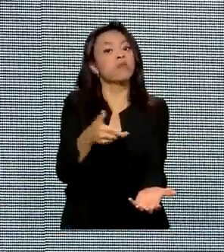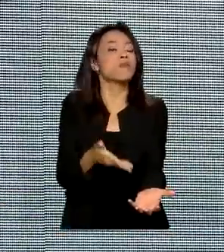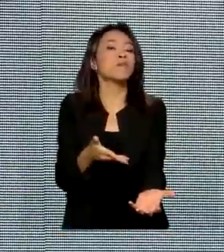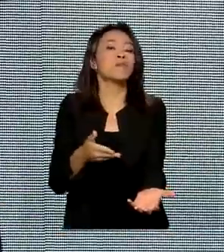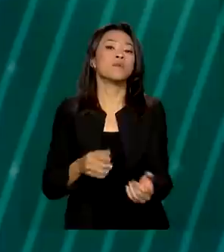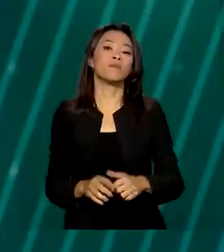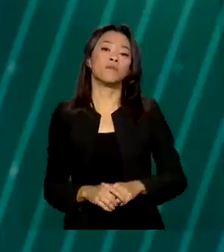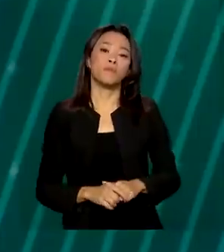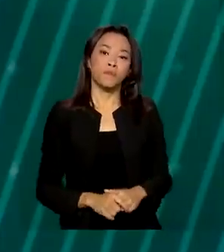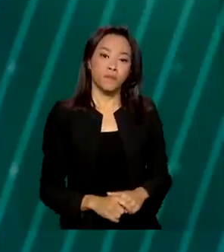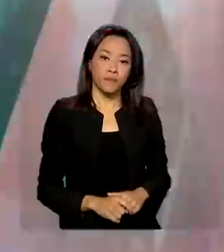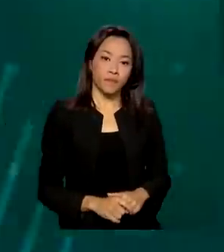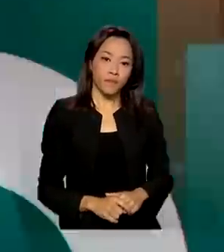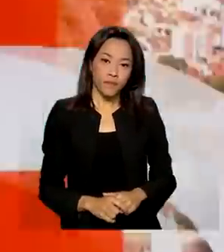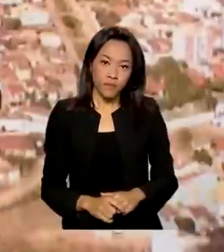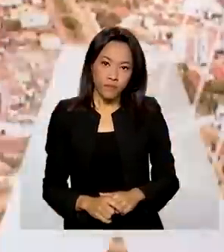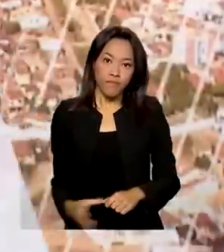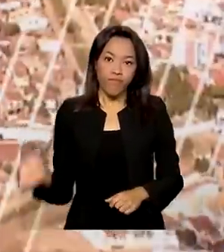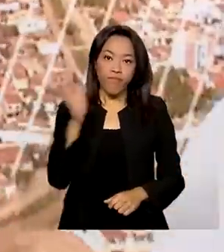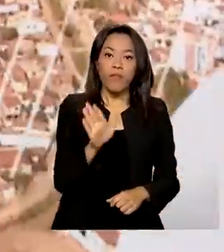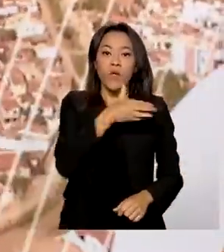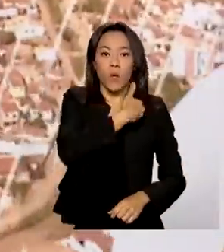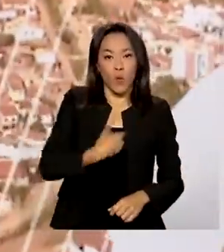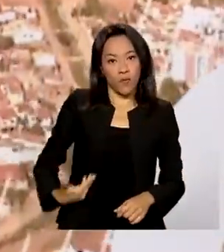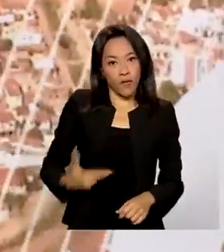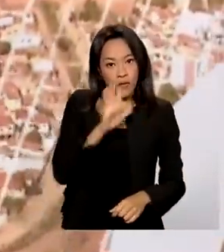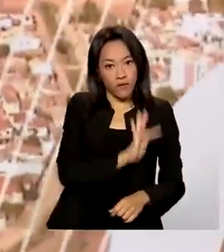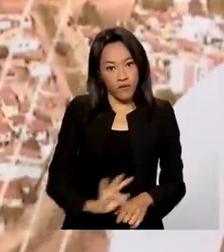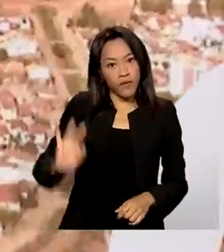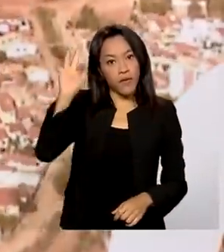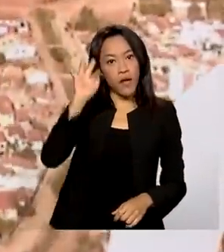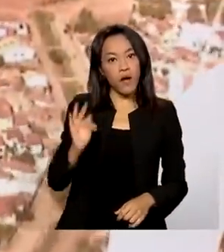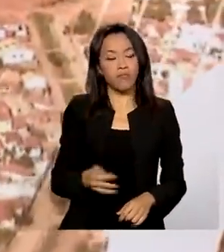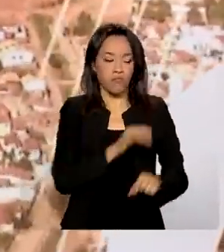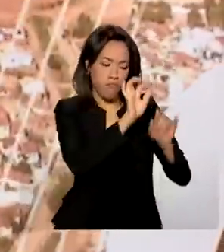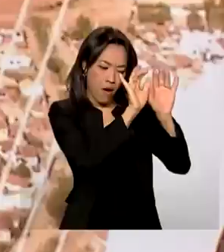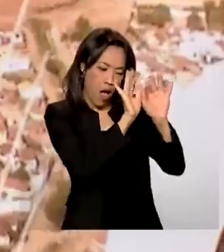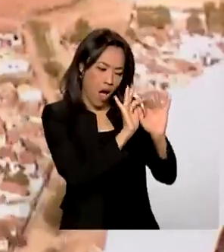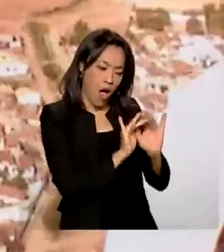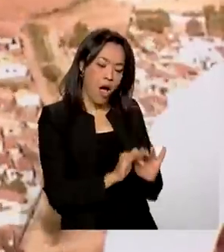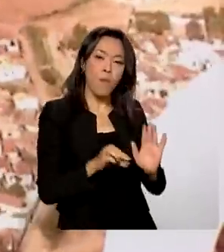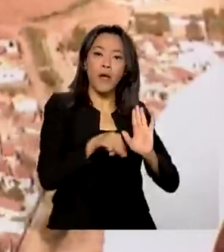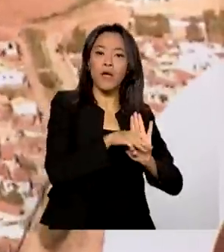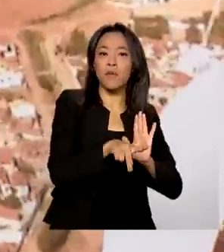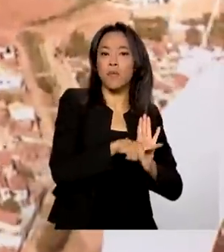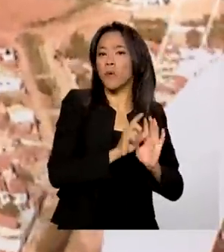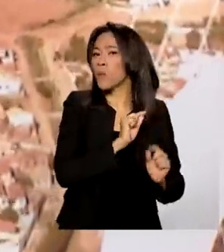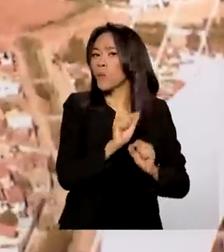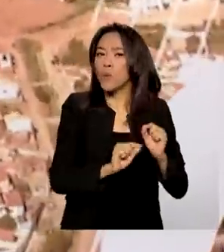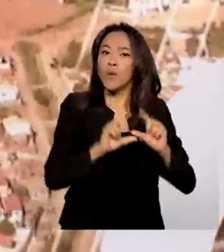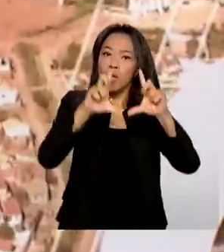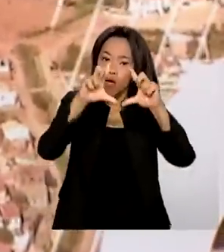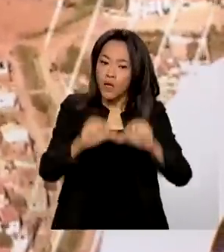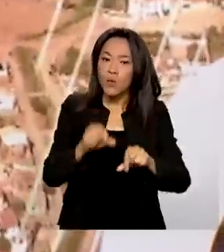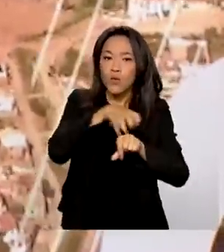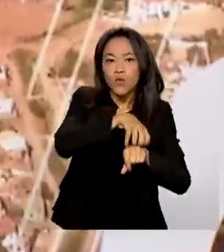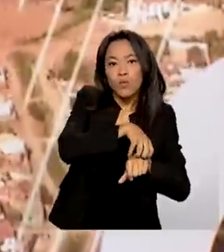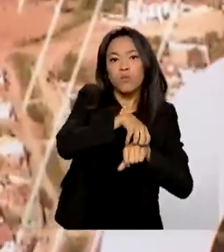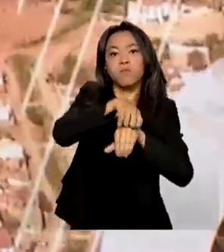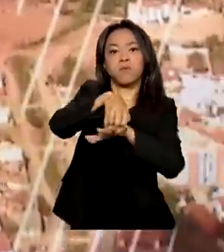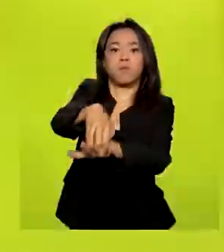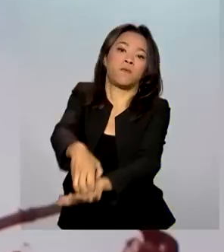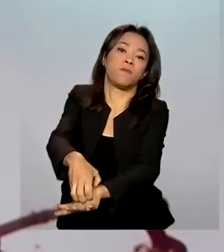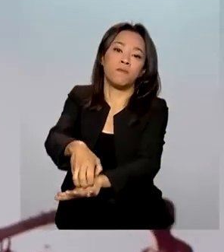Mercosul. O governo federal editou uma medida provisória que muda a revisão do frete do transporte rodoviário de